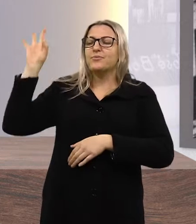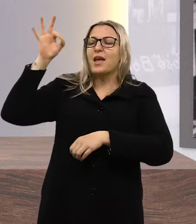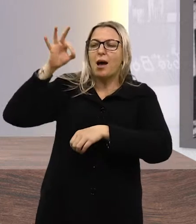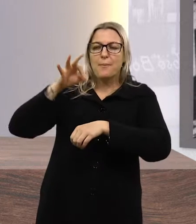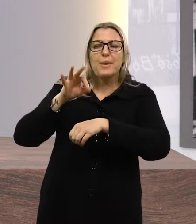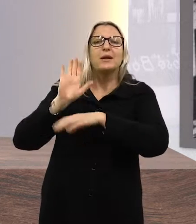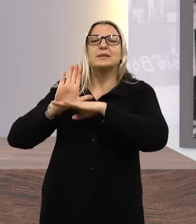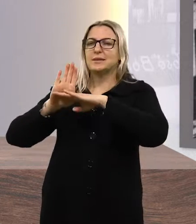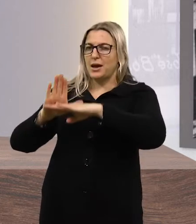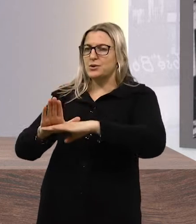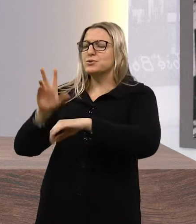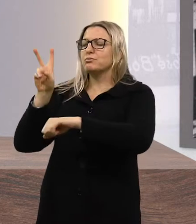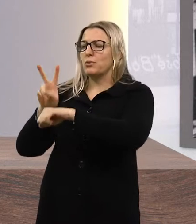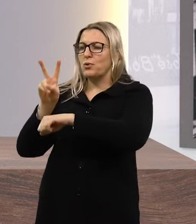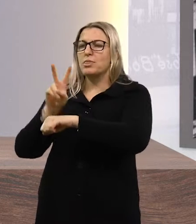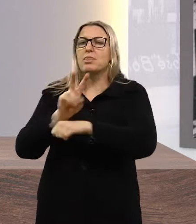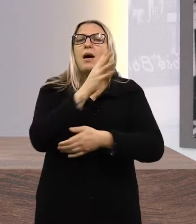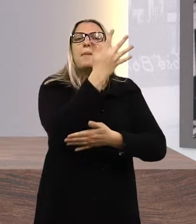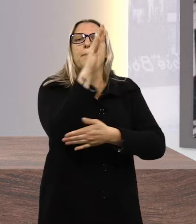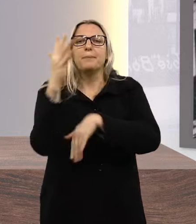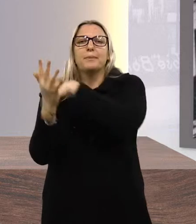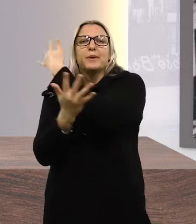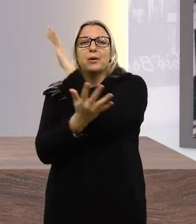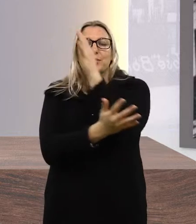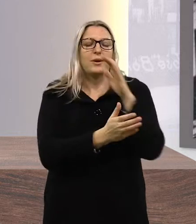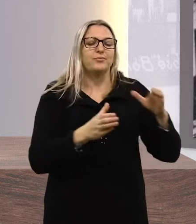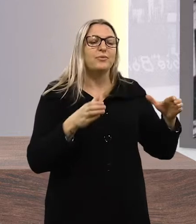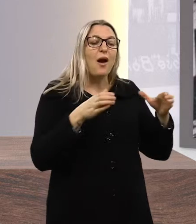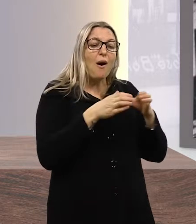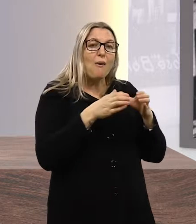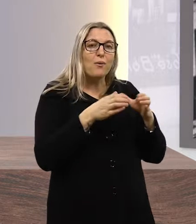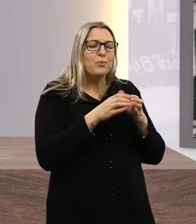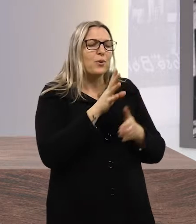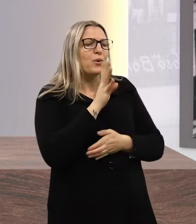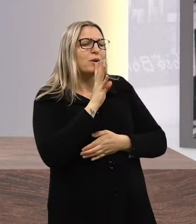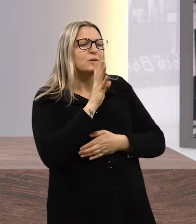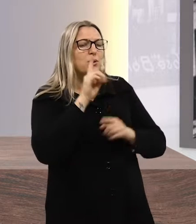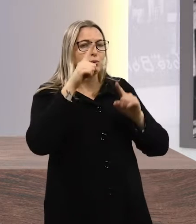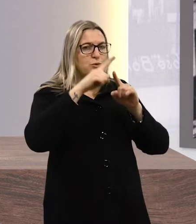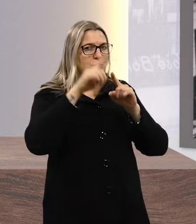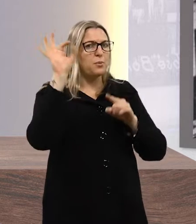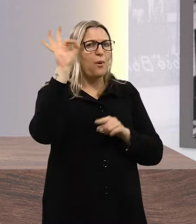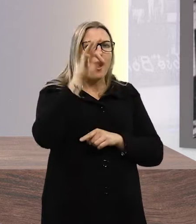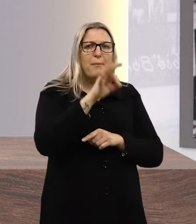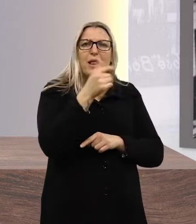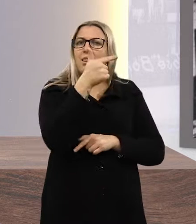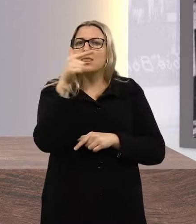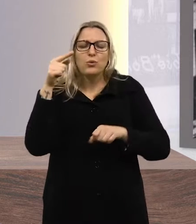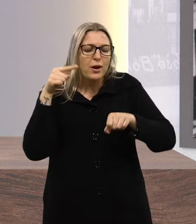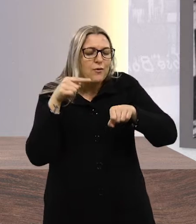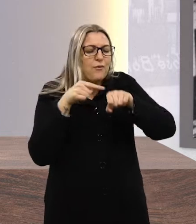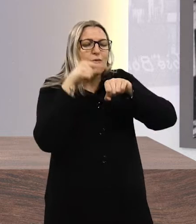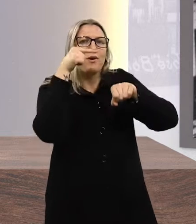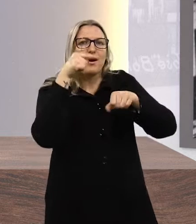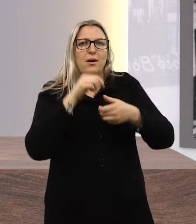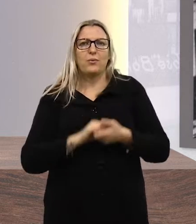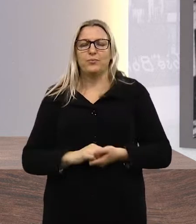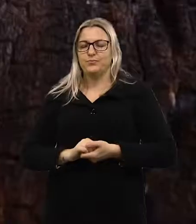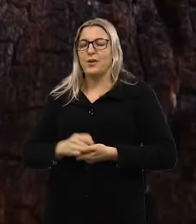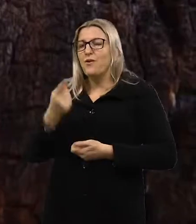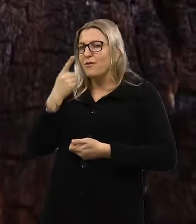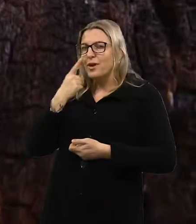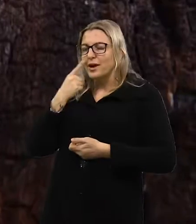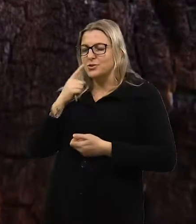contribuem muito nessa preservação. Nossa equipe conheceu espécies sem ferrão. Confira na reportagem.